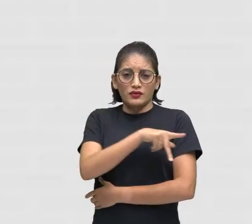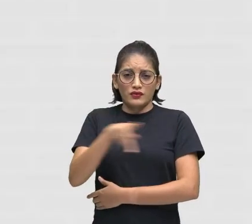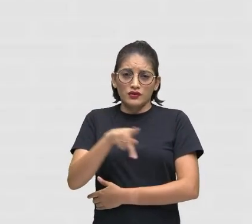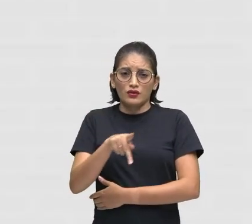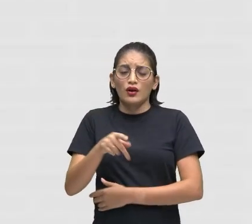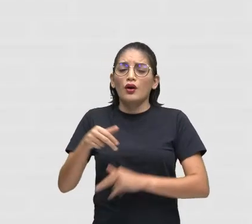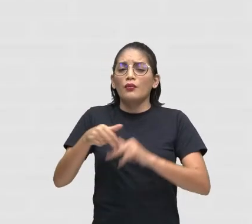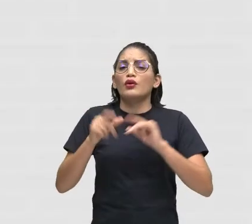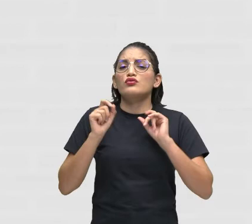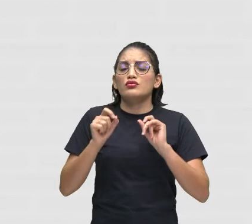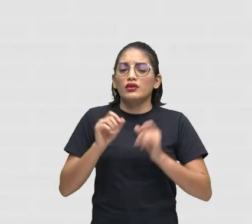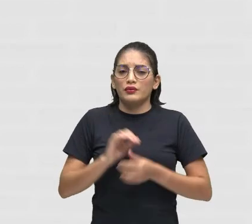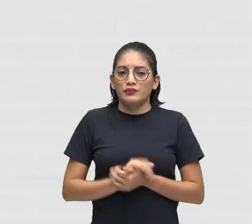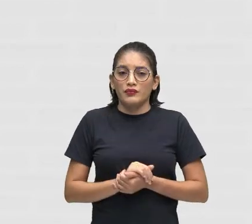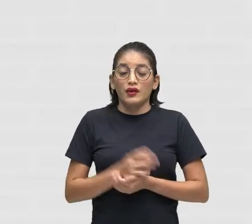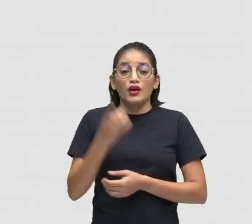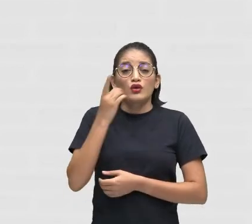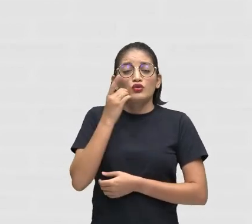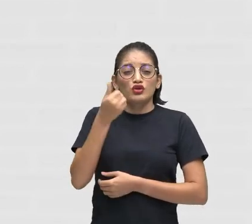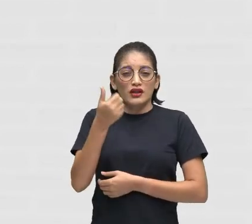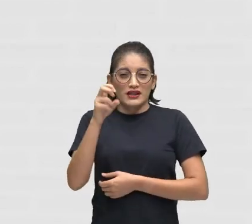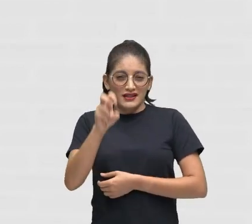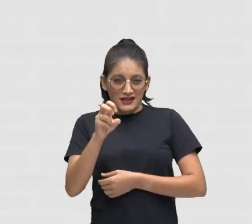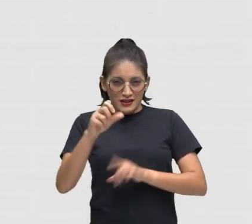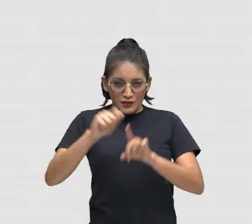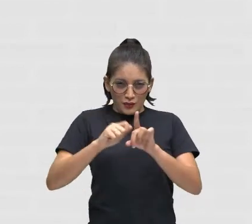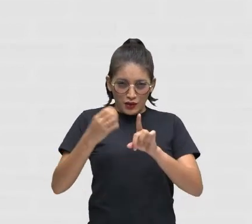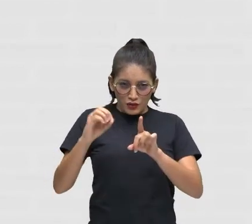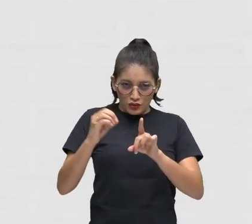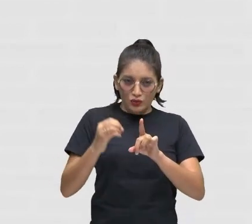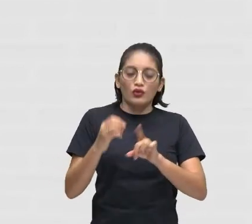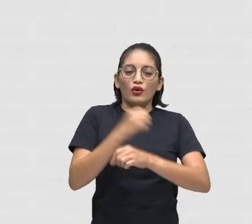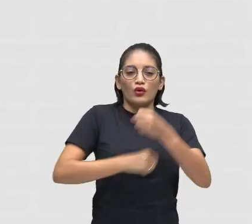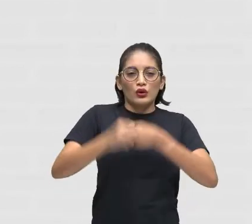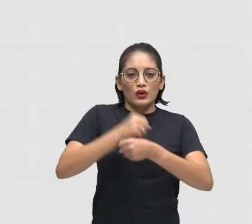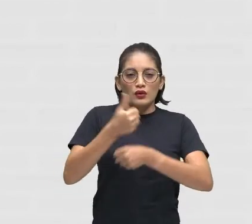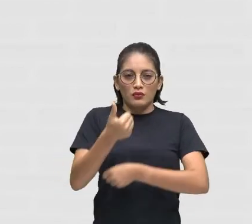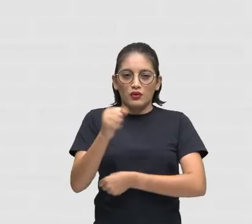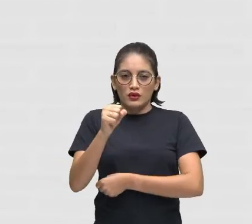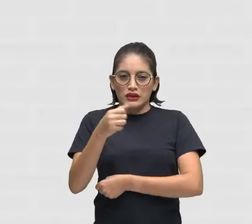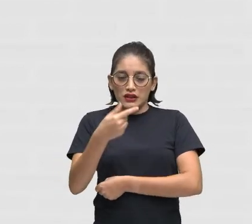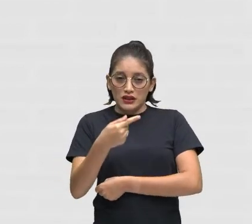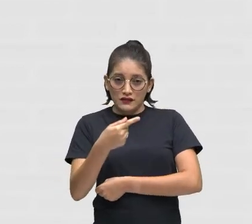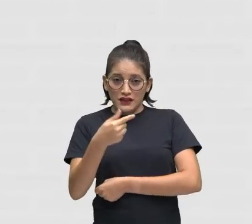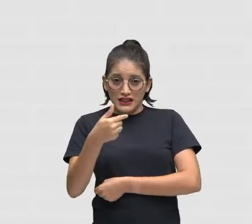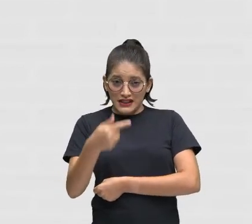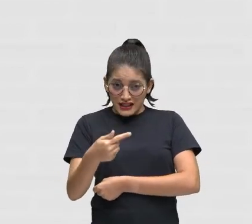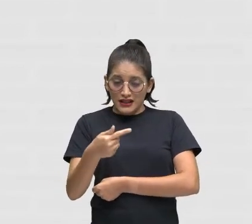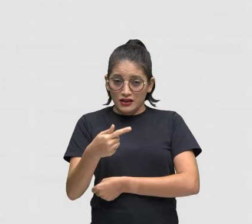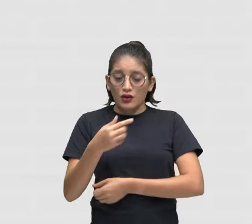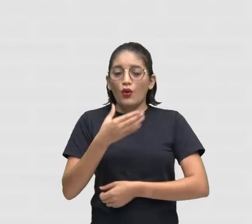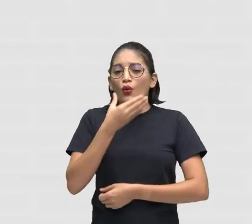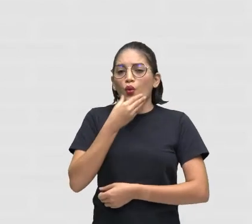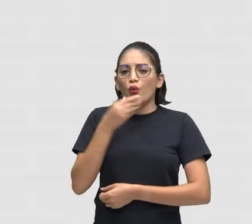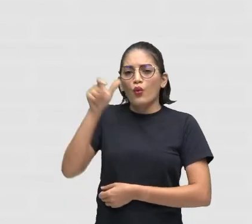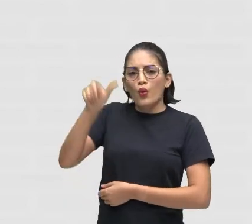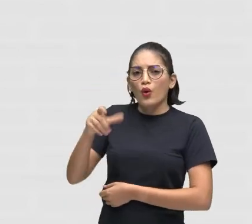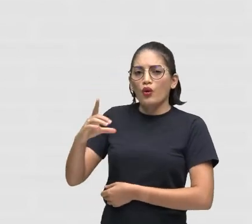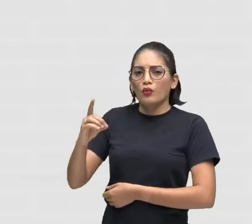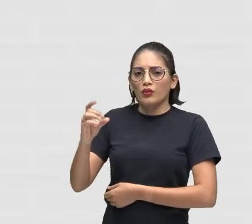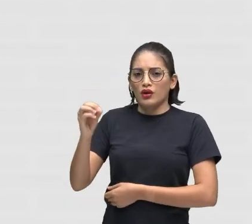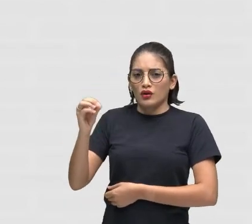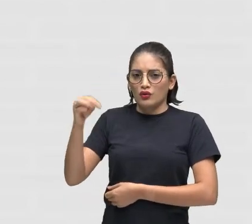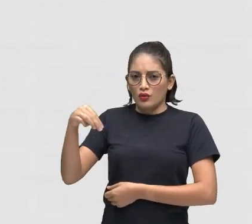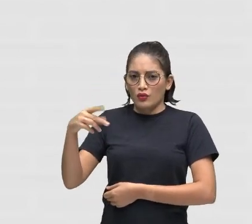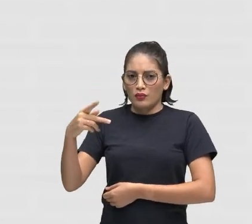deve ao fato De na data do dia 15 de outubro De 1827 O imperador Dom Pedro